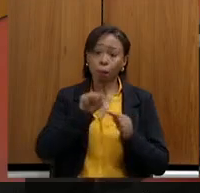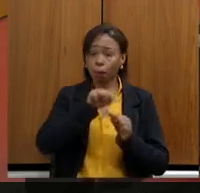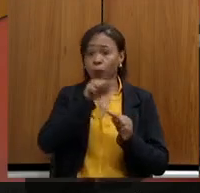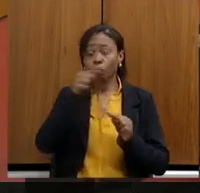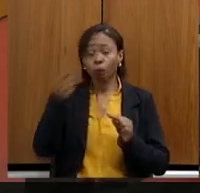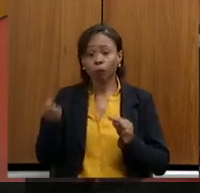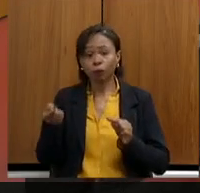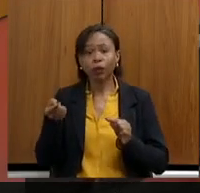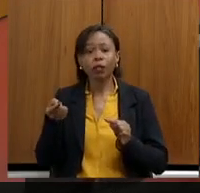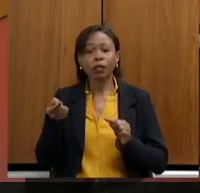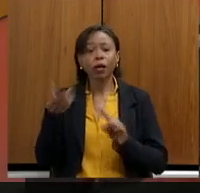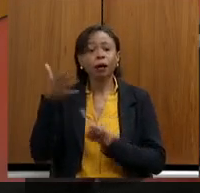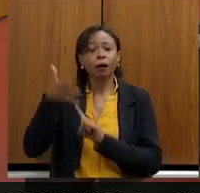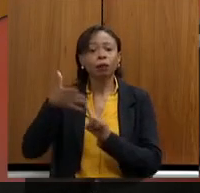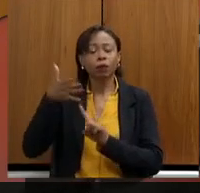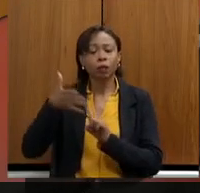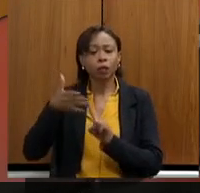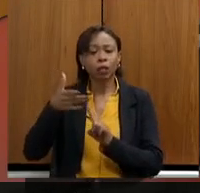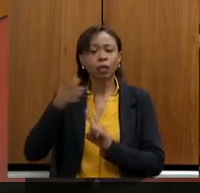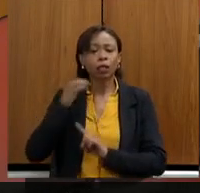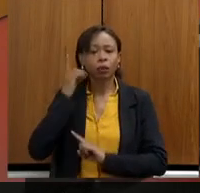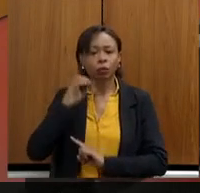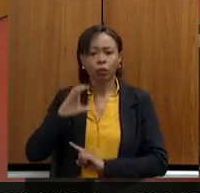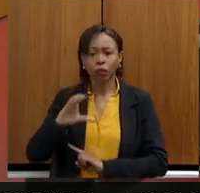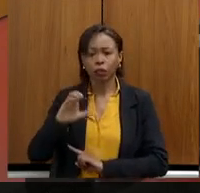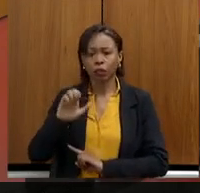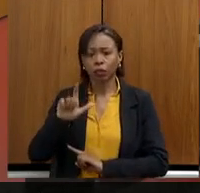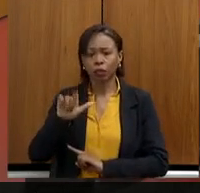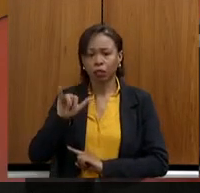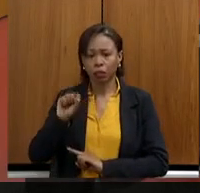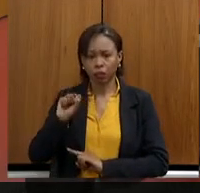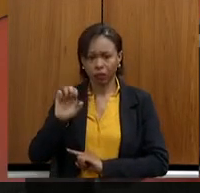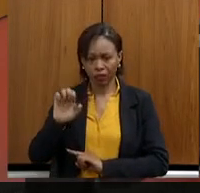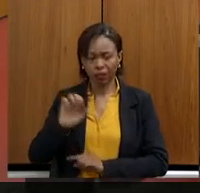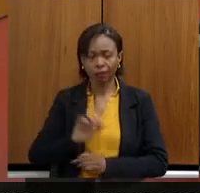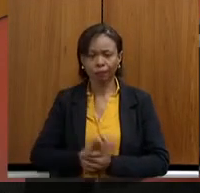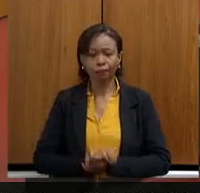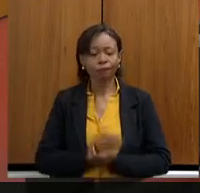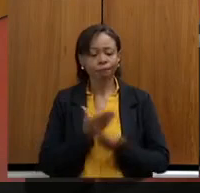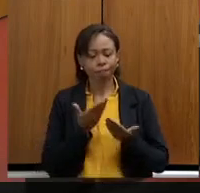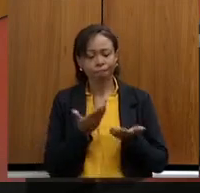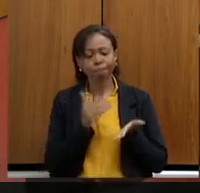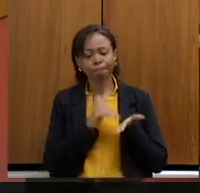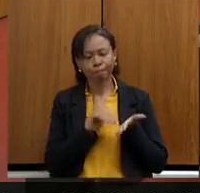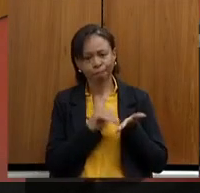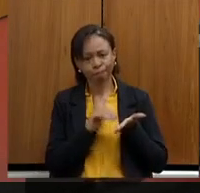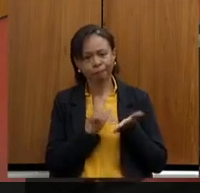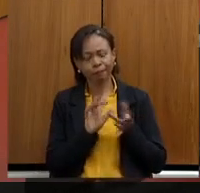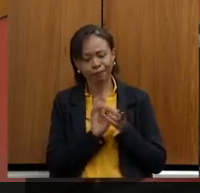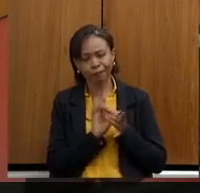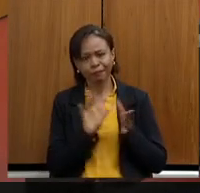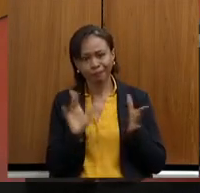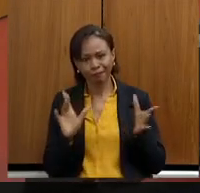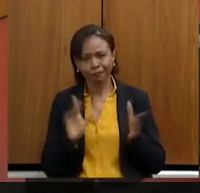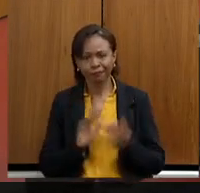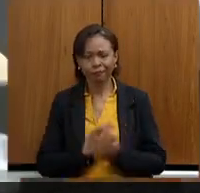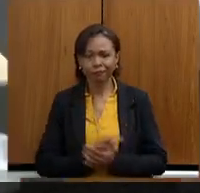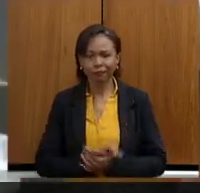palavra para a excelentíssima deputada Celise Laviola. Com a palavra, Marília, secretária Marília Mello.